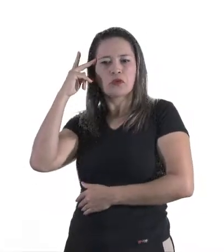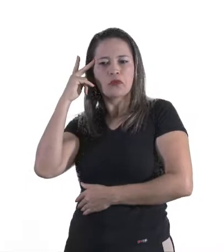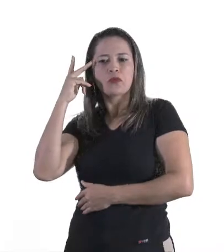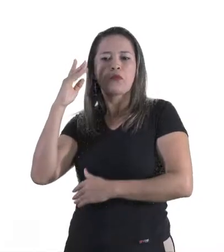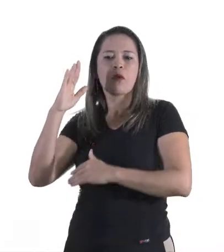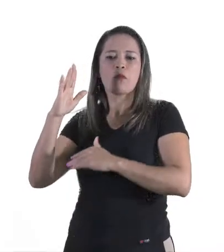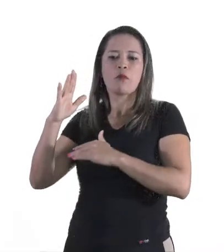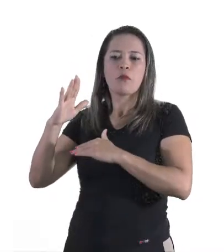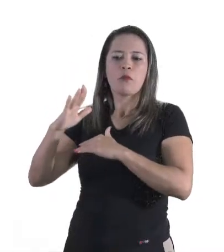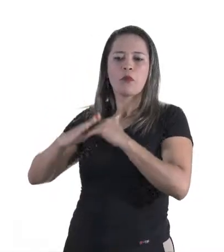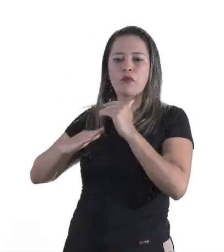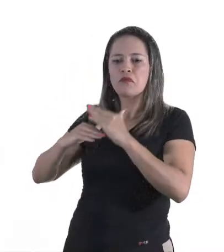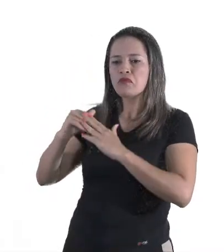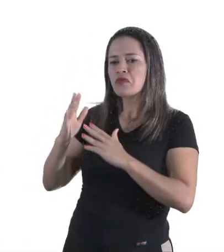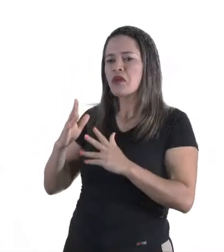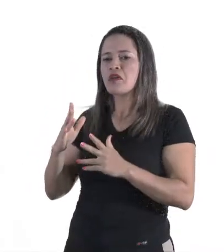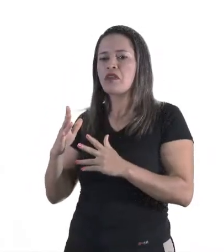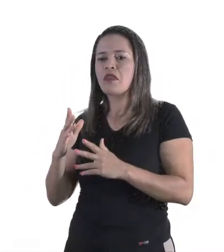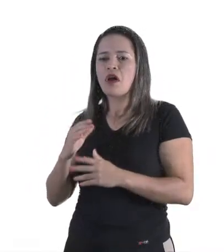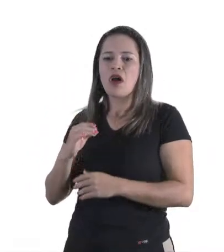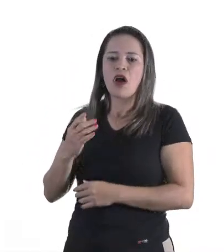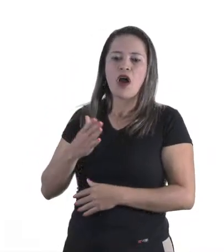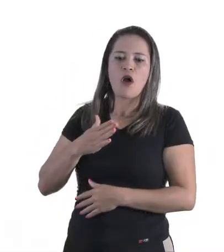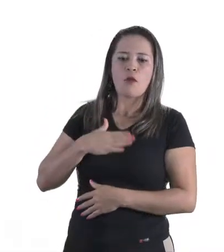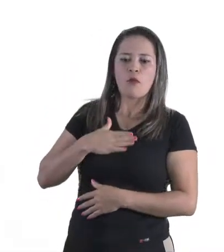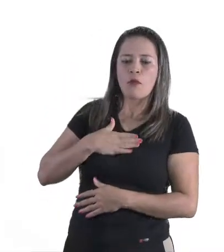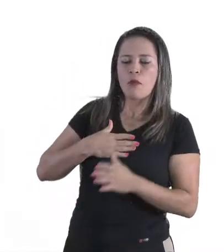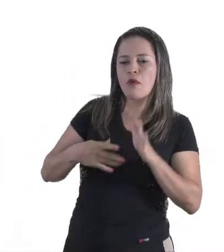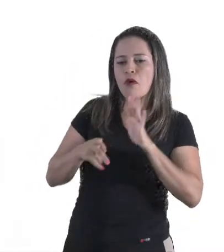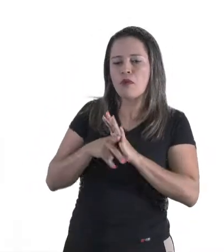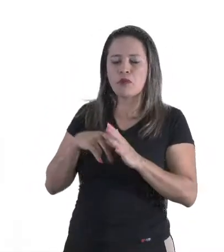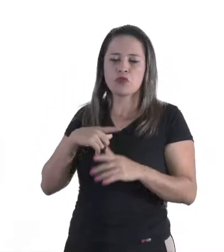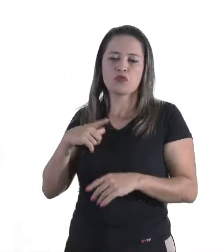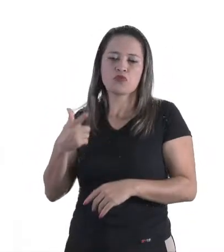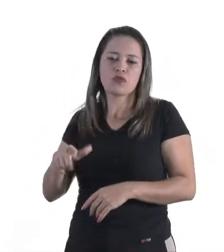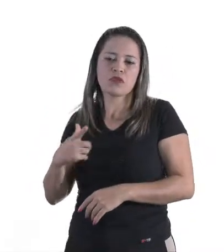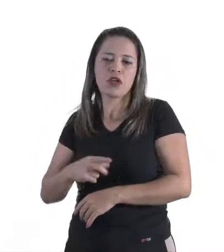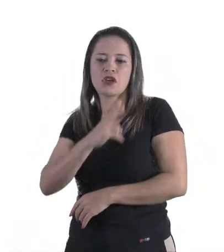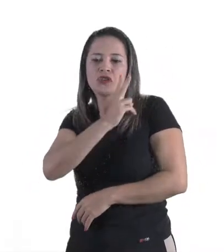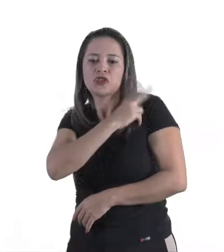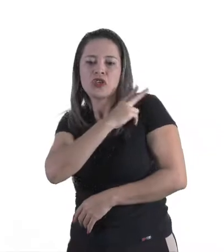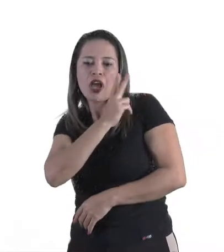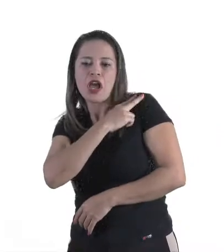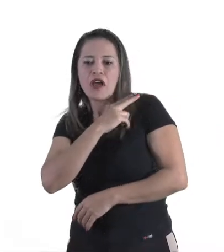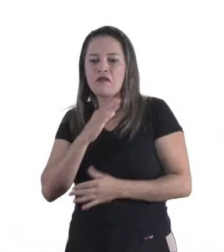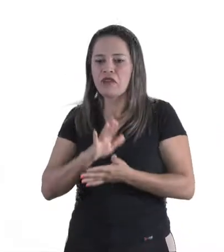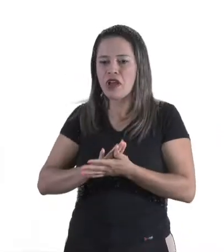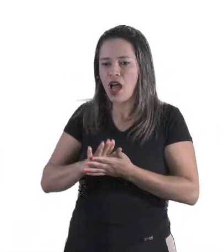autônomo? Ela não tem um chefe, ela não tem um patrão, a empresa é dela, é ela que